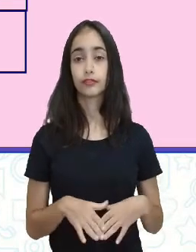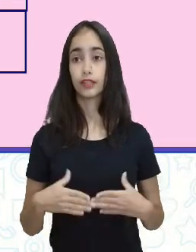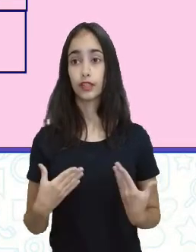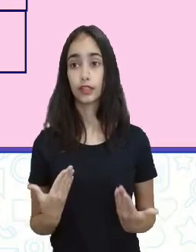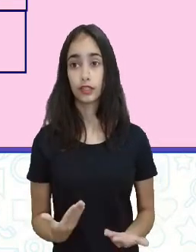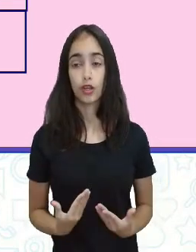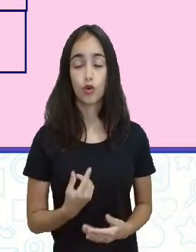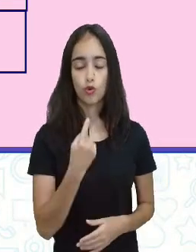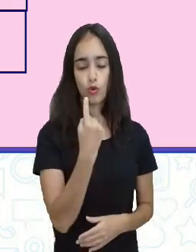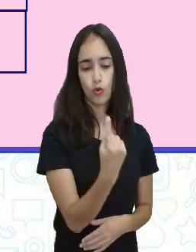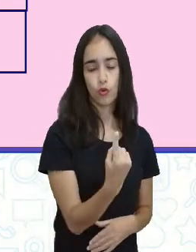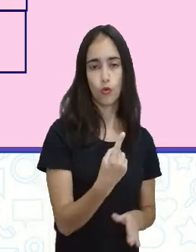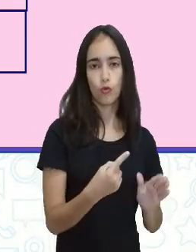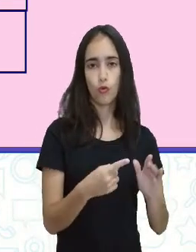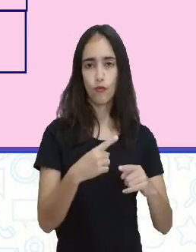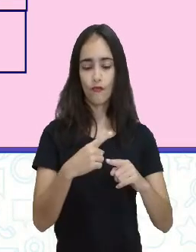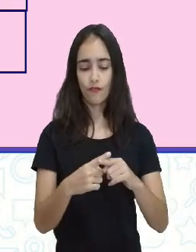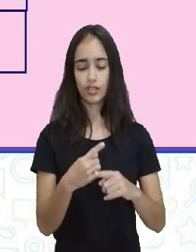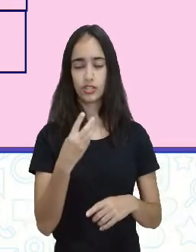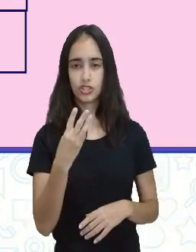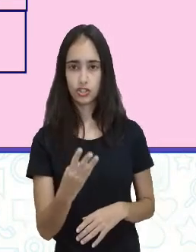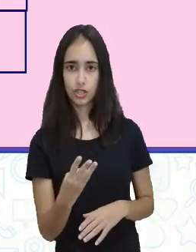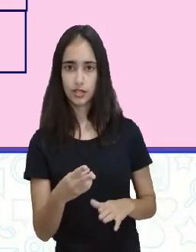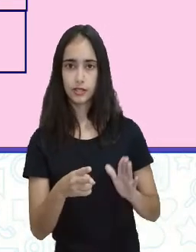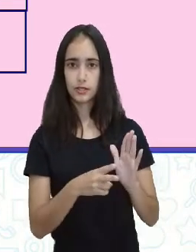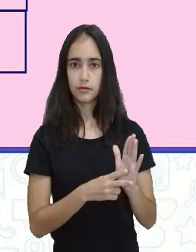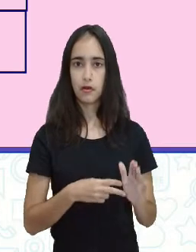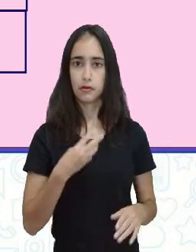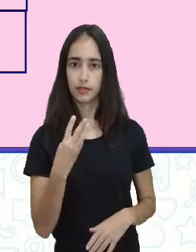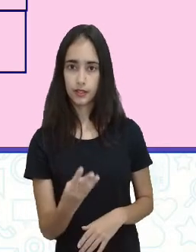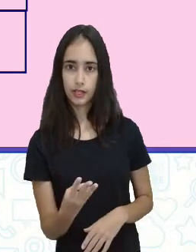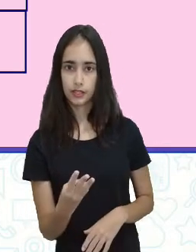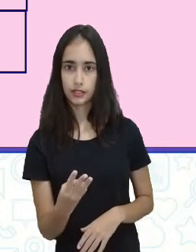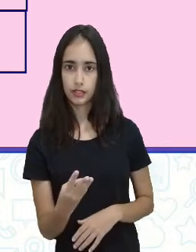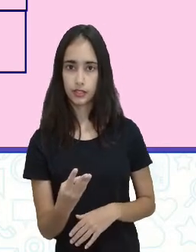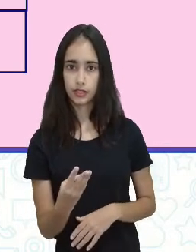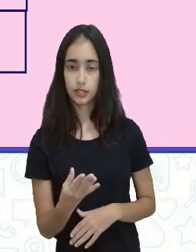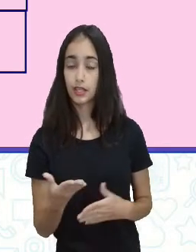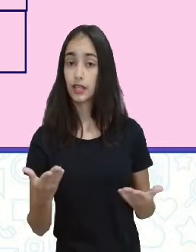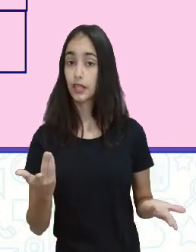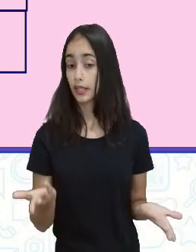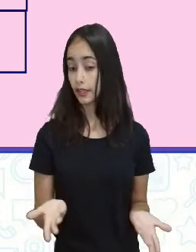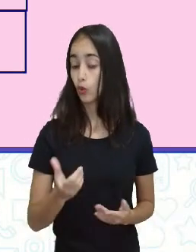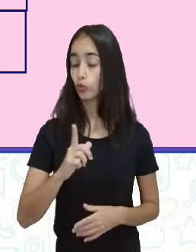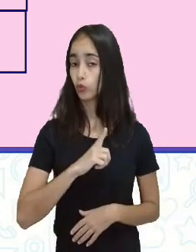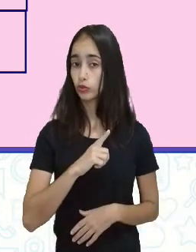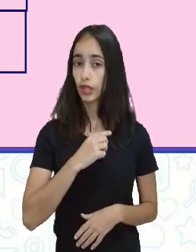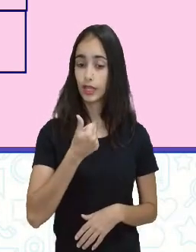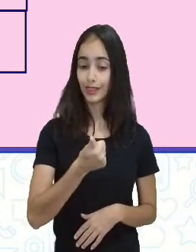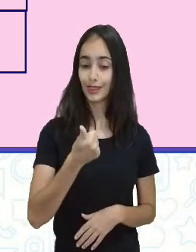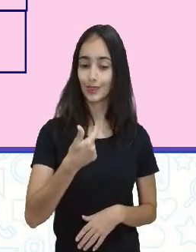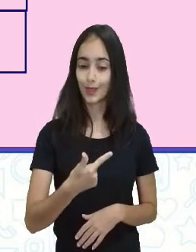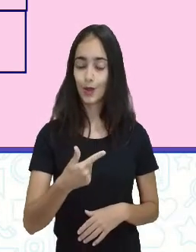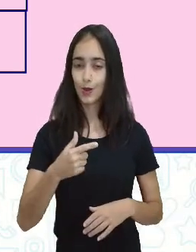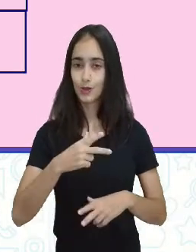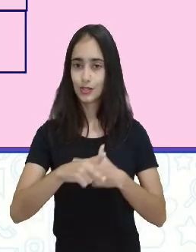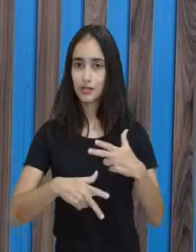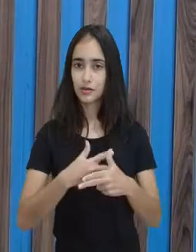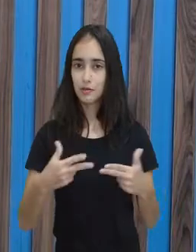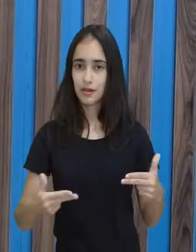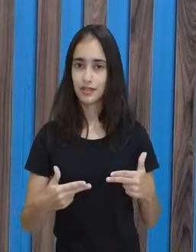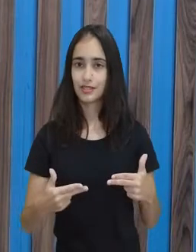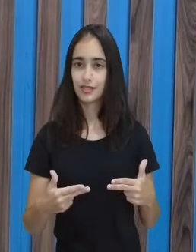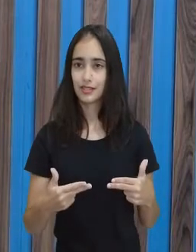vezes três, eu tenho três crianças. Então, eu tenho doze presentes, vou dividir por três, vai dar quatro.